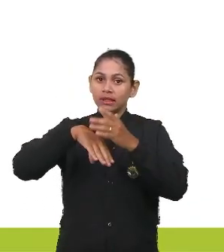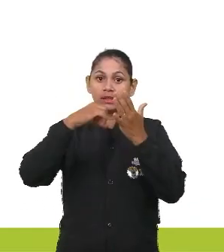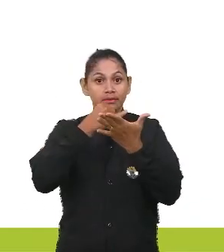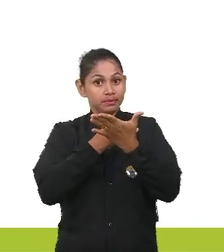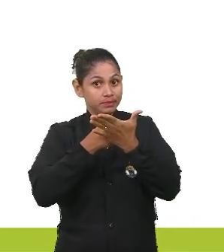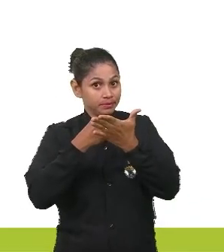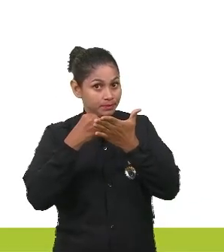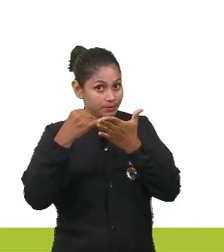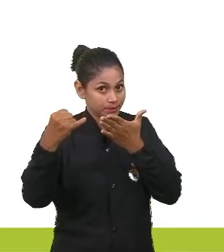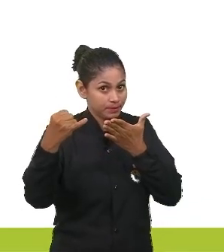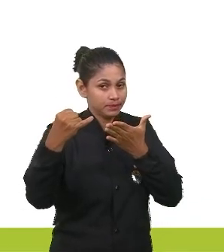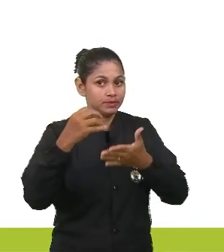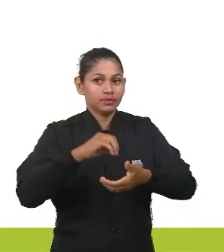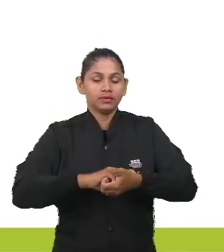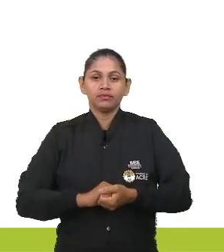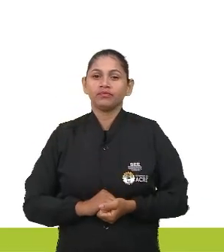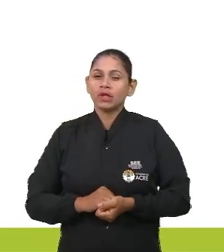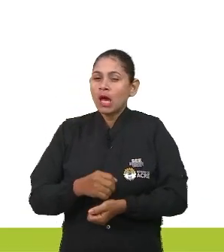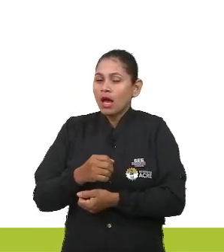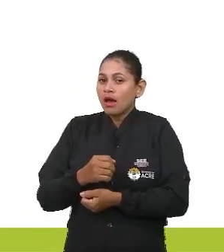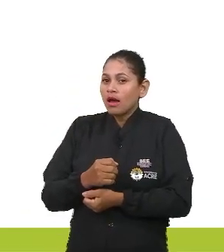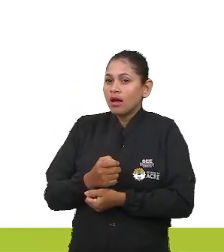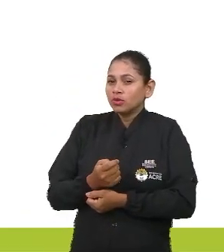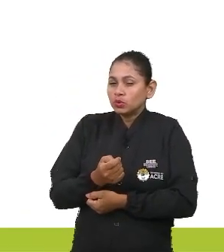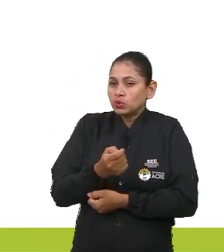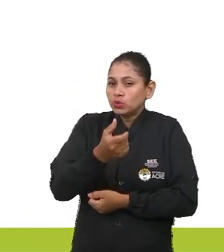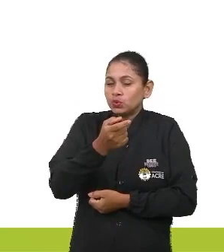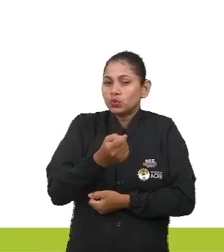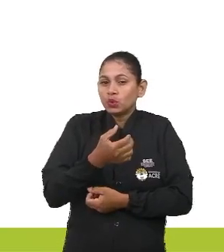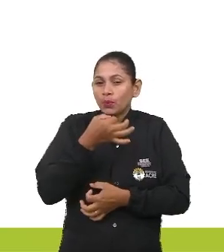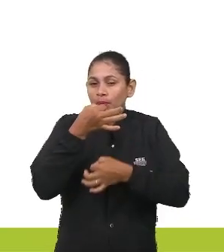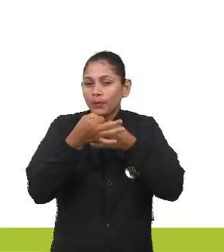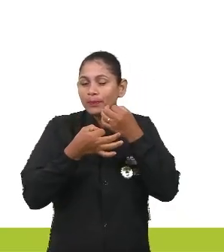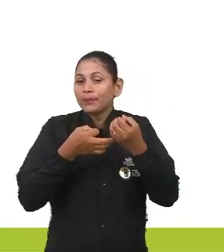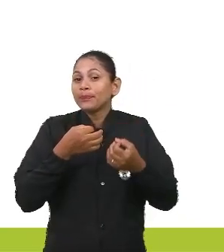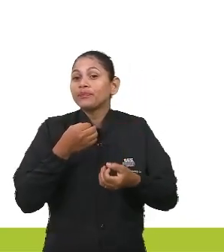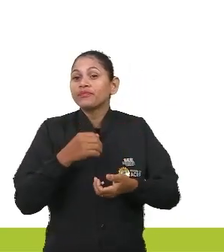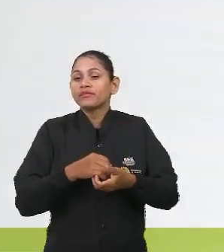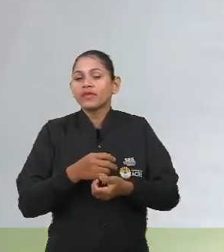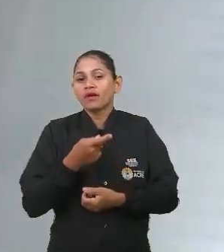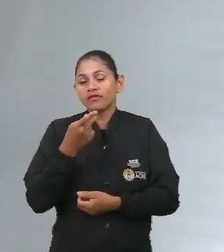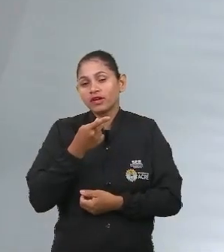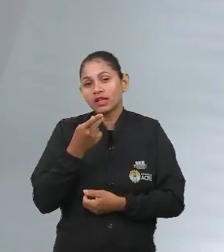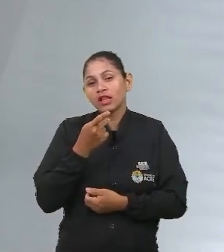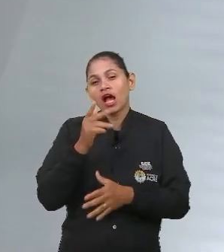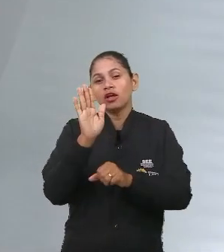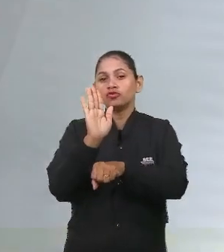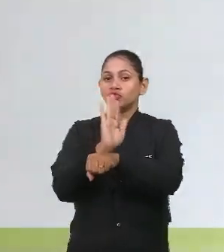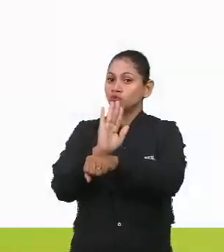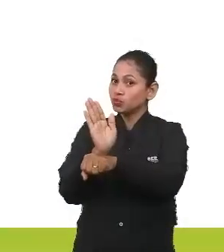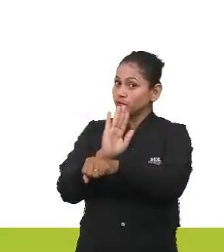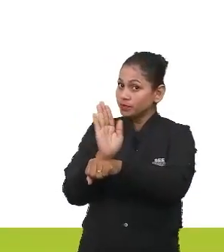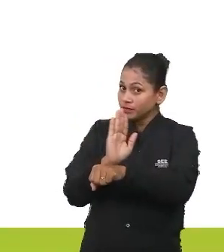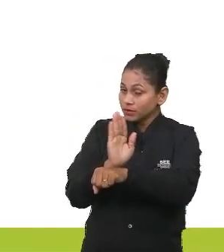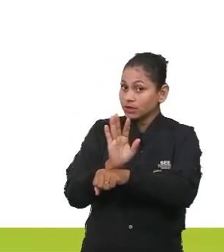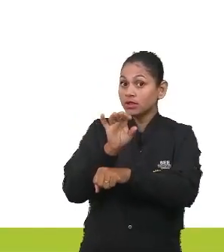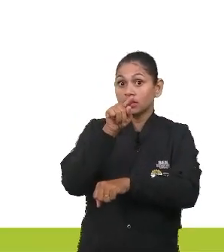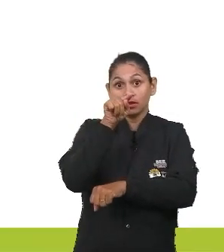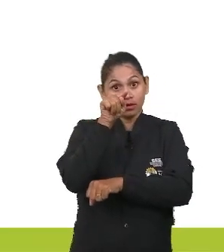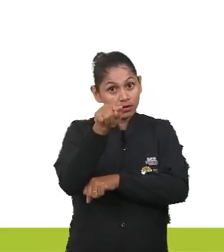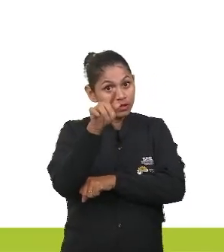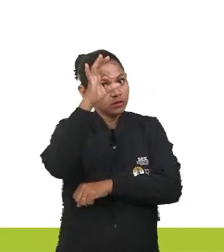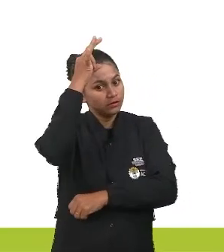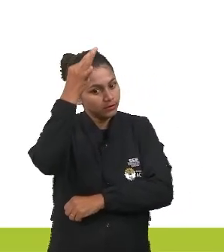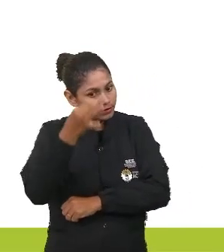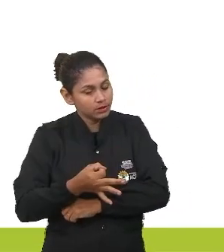e a nossa dica de ouro final da nossa aula é falar de um filme que você tenho certeza que se você não